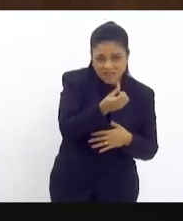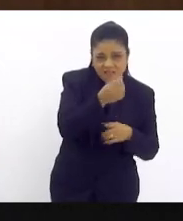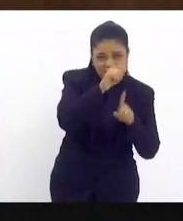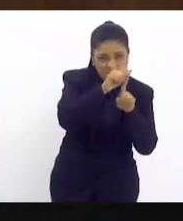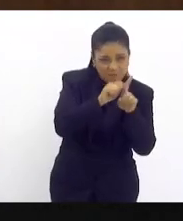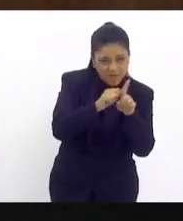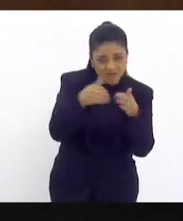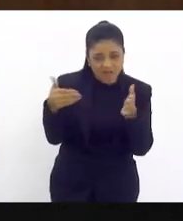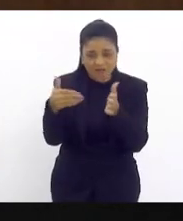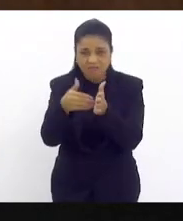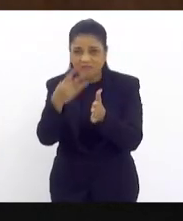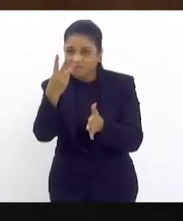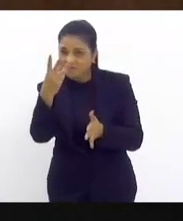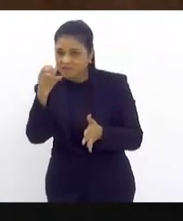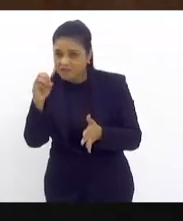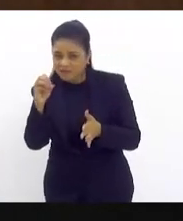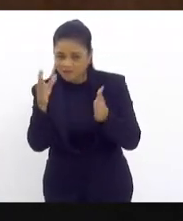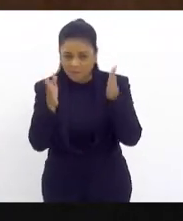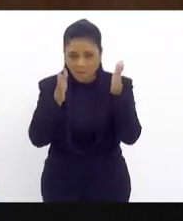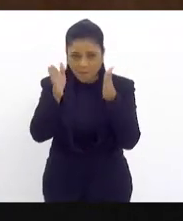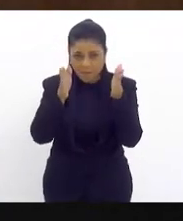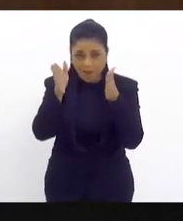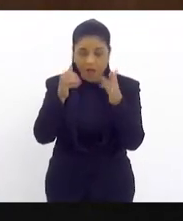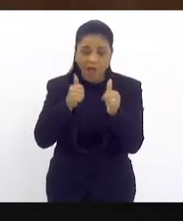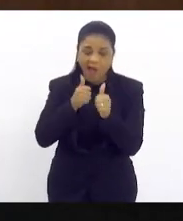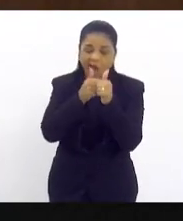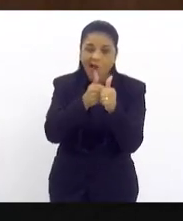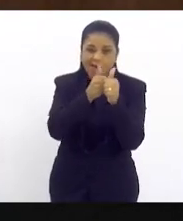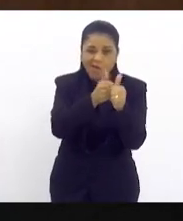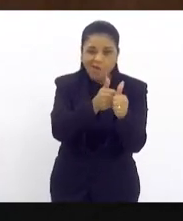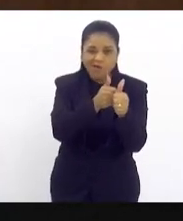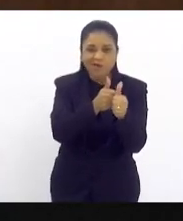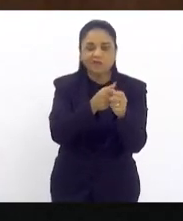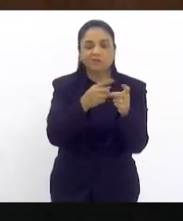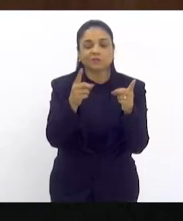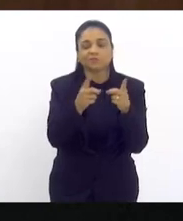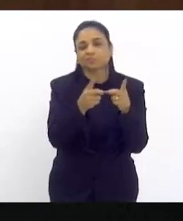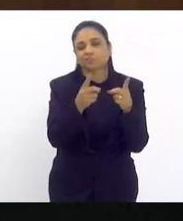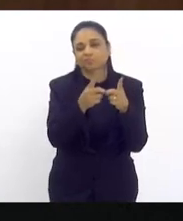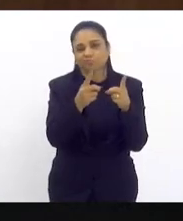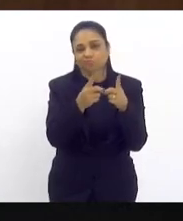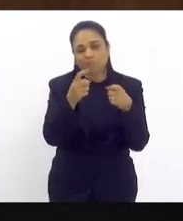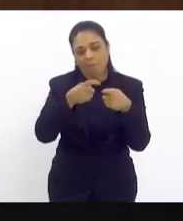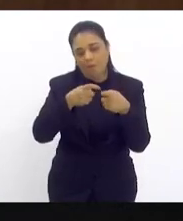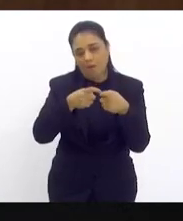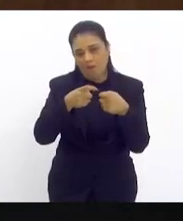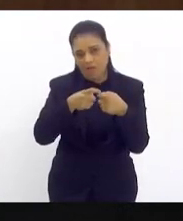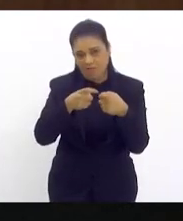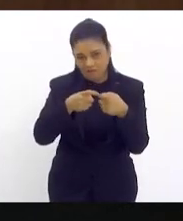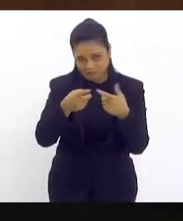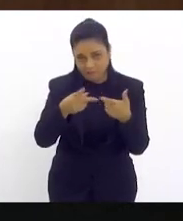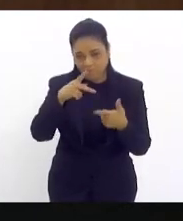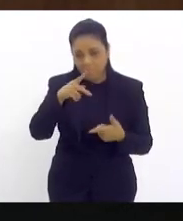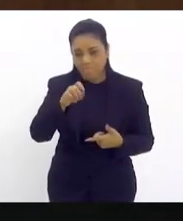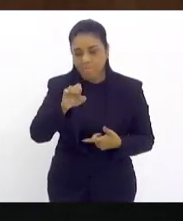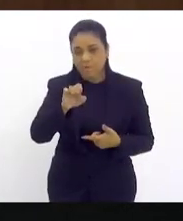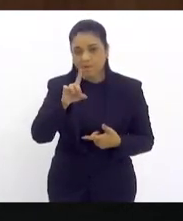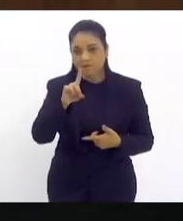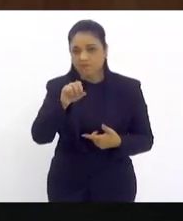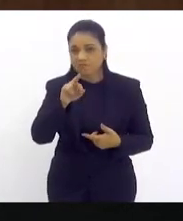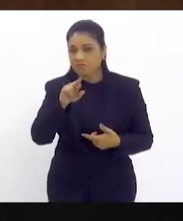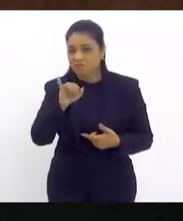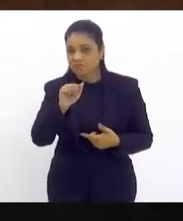idade e que estejam acompanhando seus filhos em uma consulta pediátrica. Veja aqui o deputado Jorge Felipe me